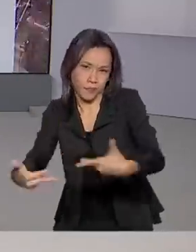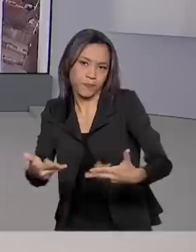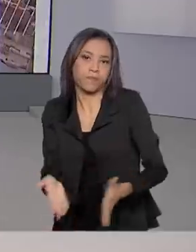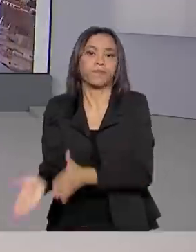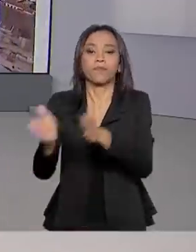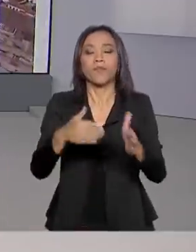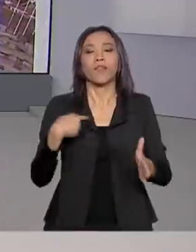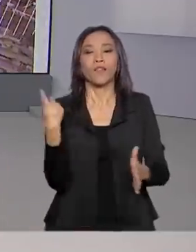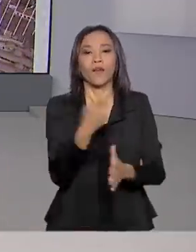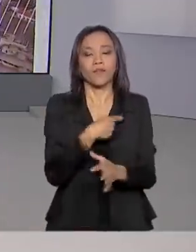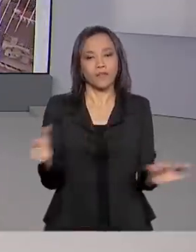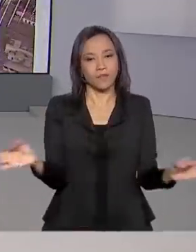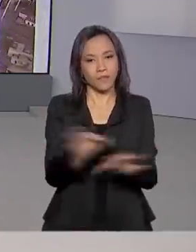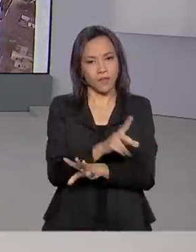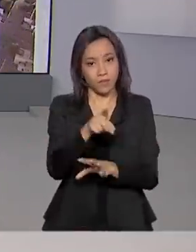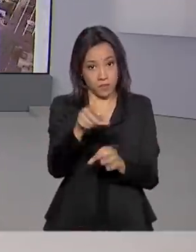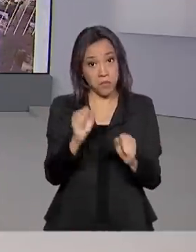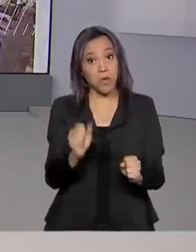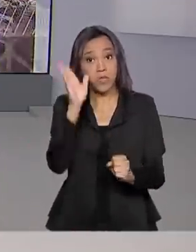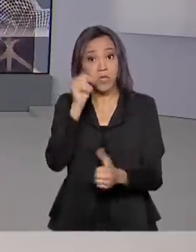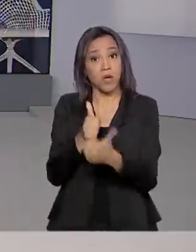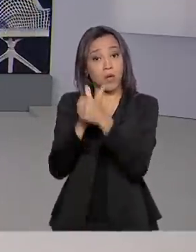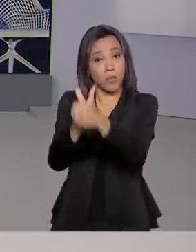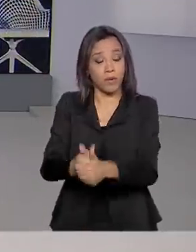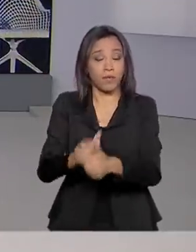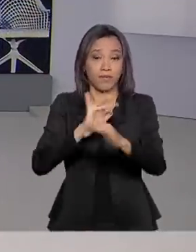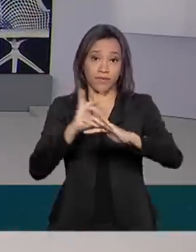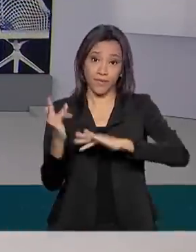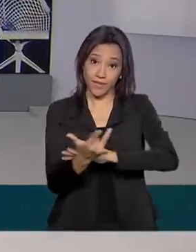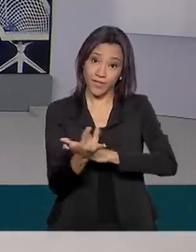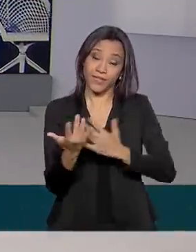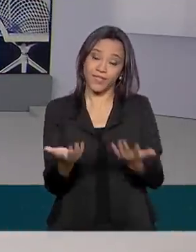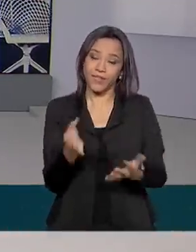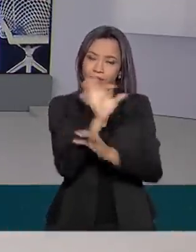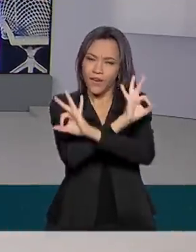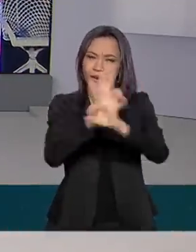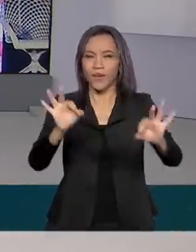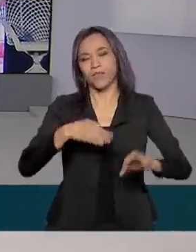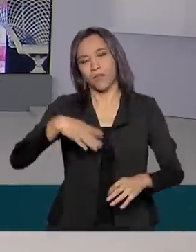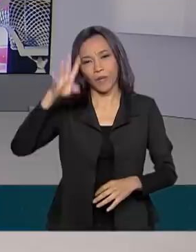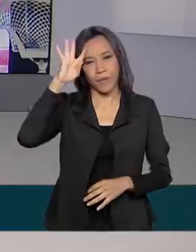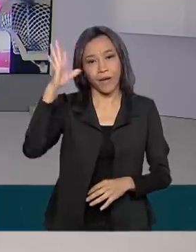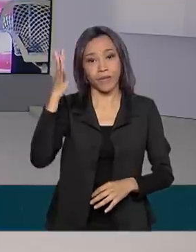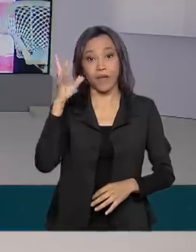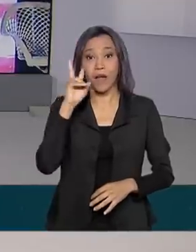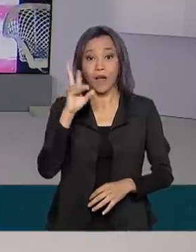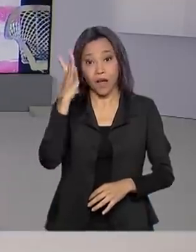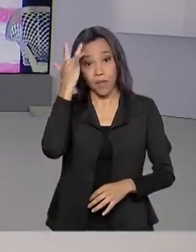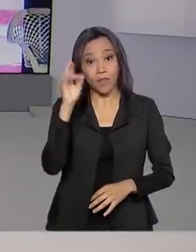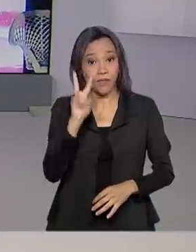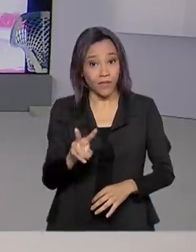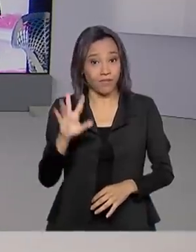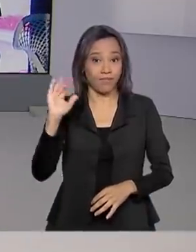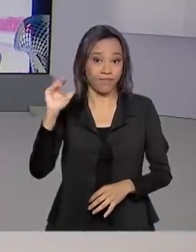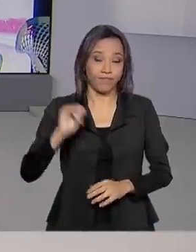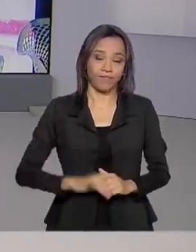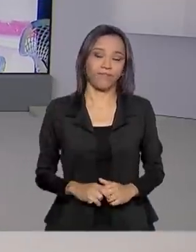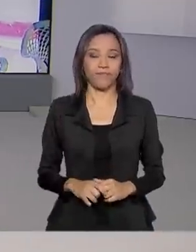em Dia termina aqui. Você pode nos acompanhar também pelas redes sociais. Ótima quarta-feira para você. Nos vemos amanhã. Até lá!